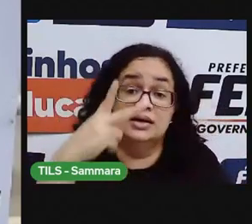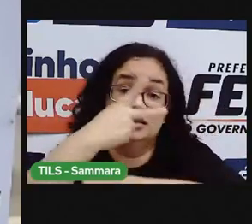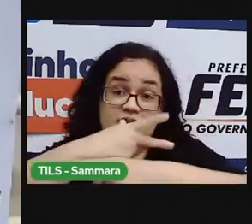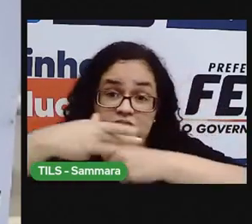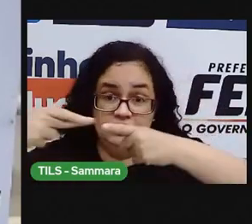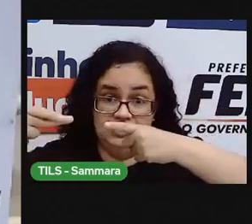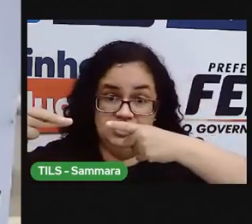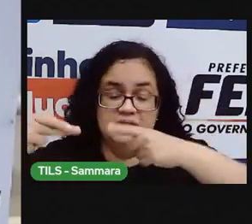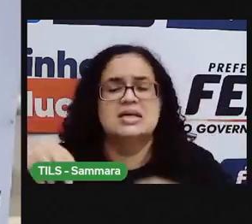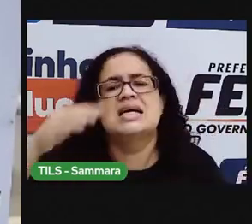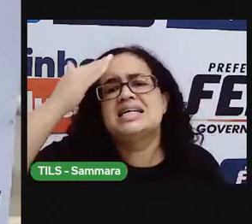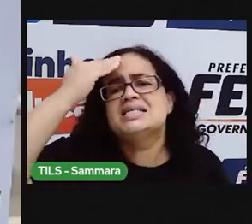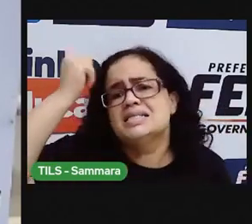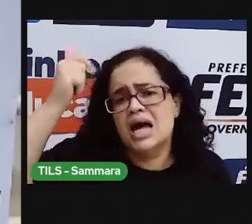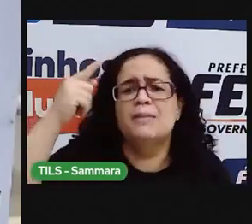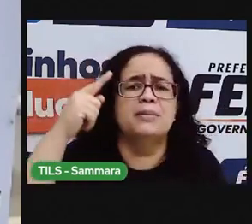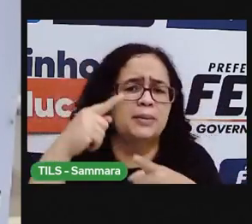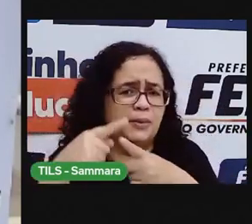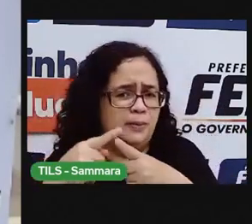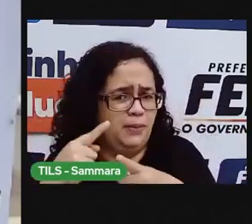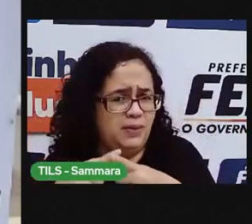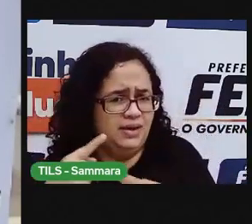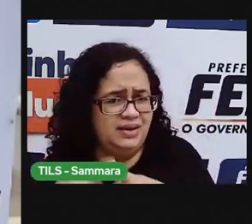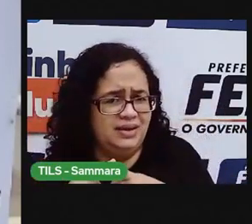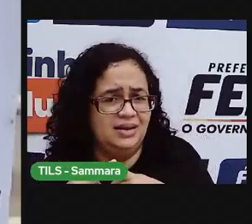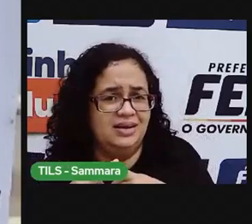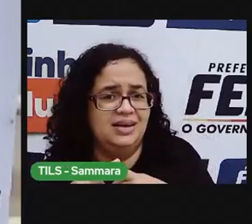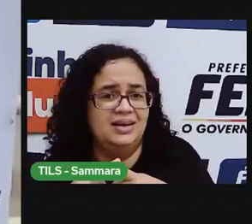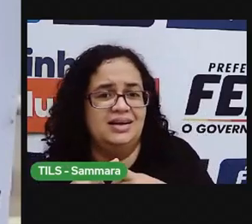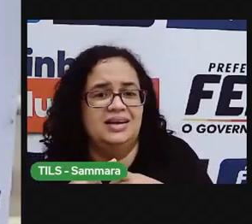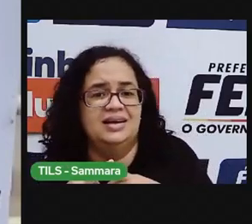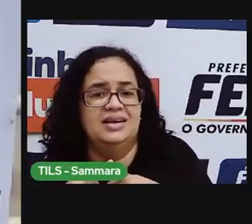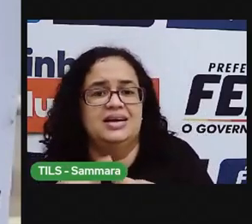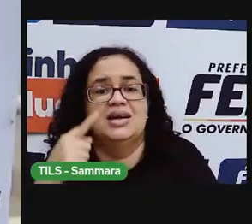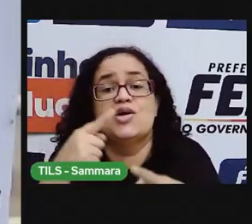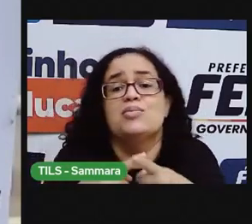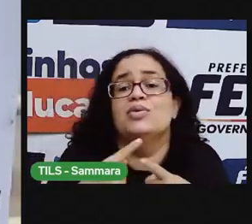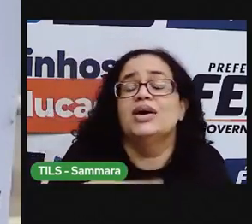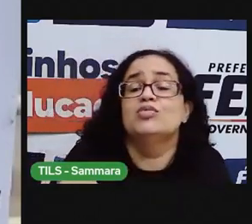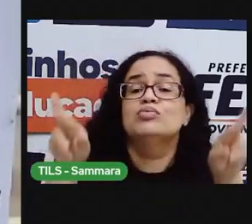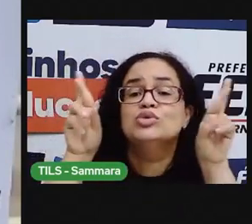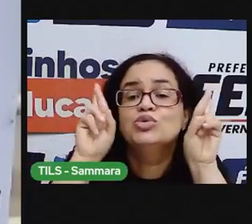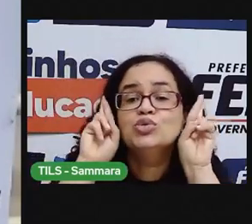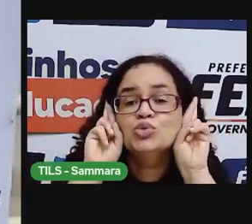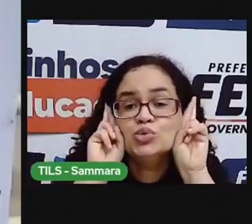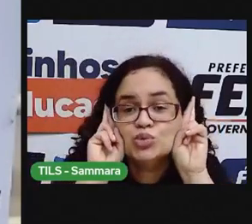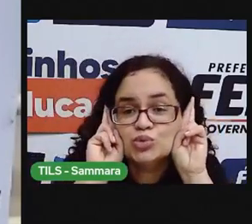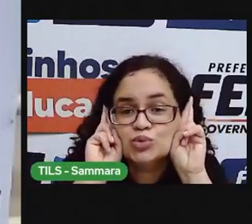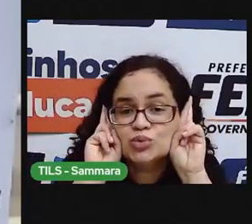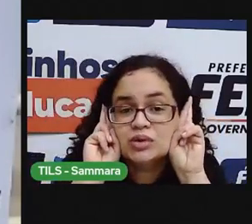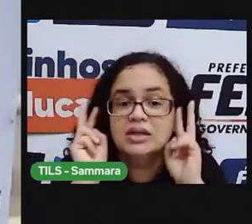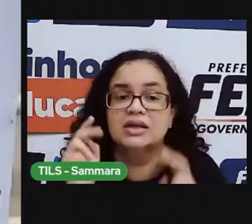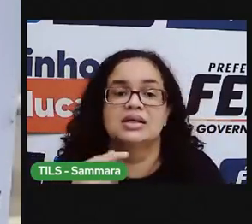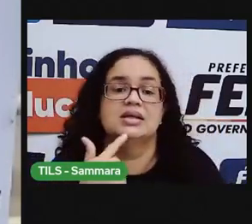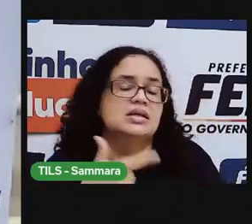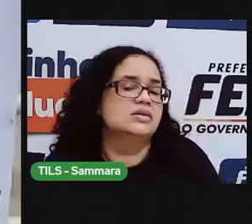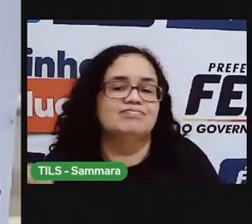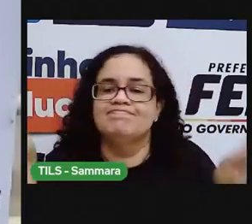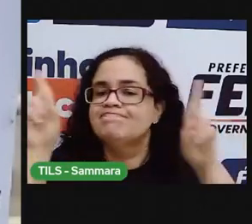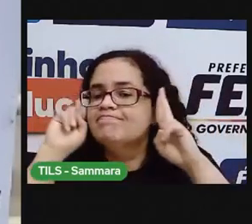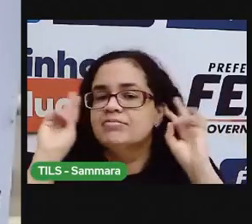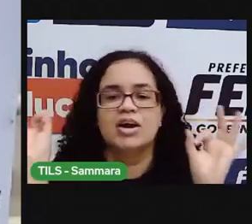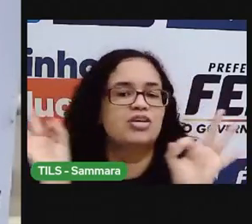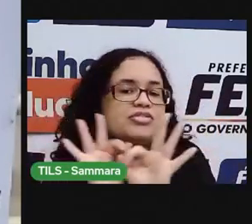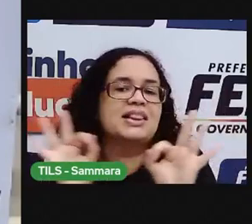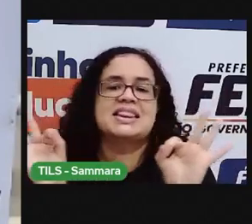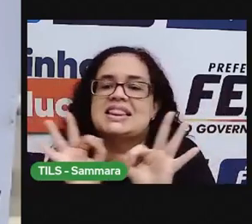vencer. Sabe por quê? Porque ele era surdo. Ele não